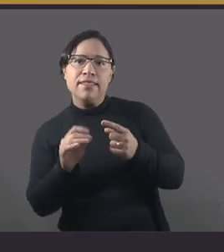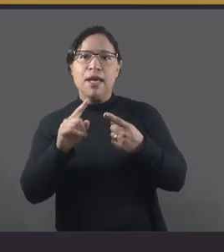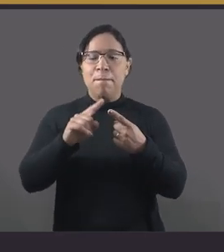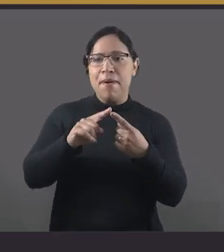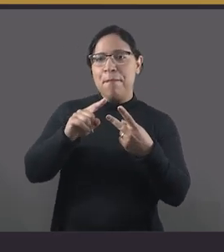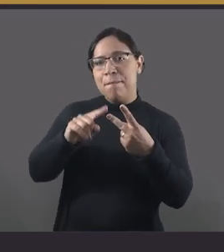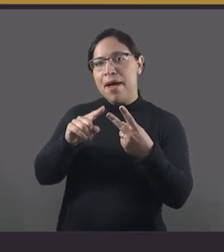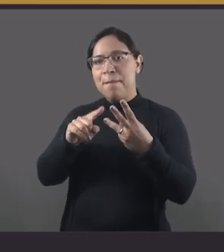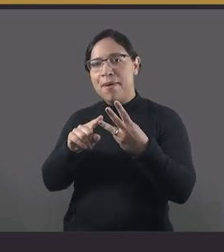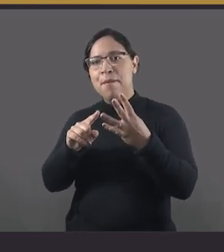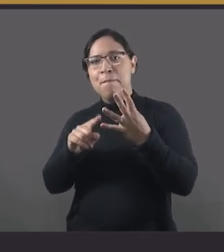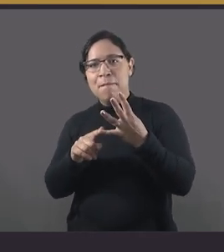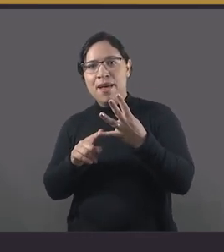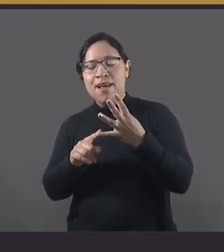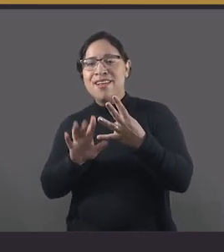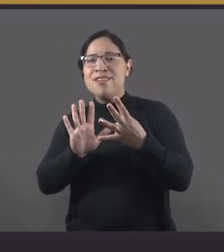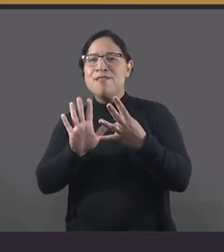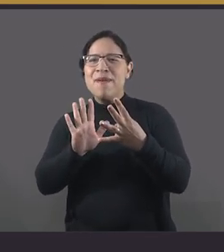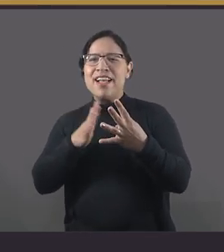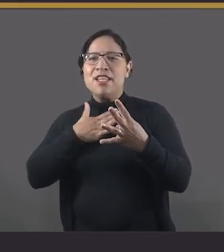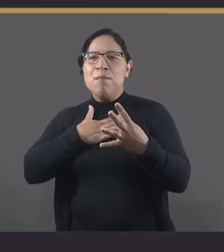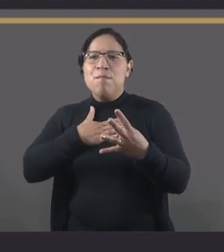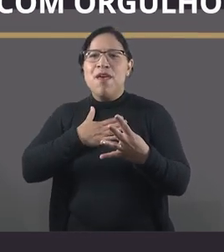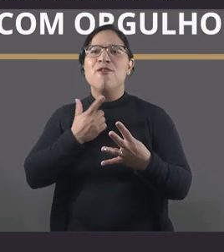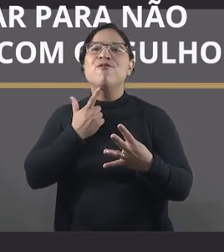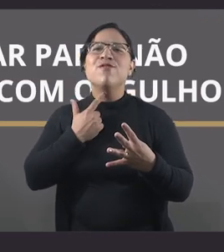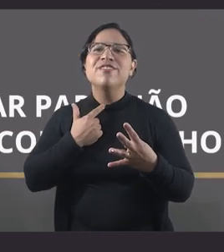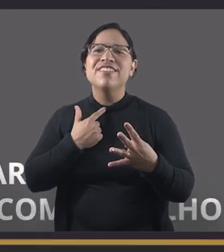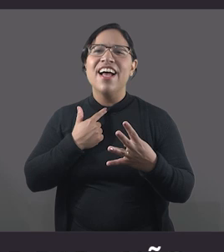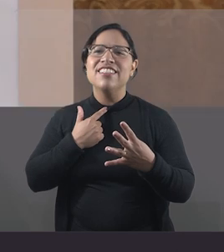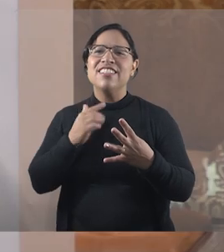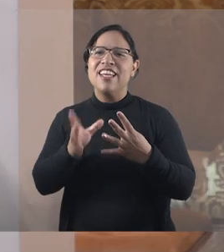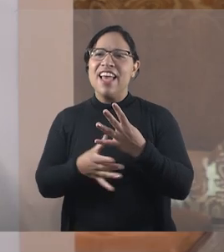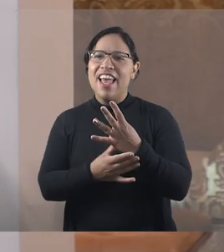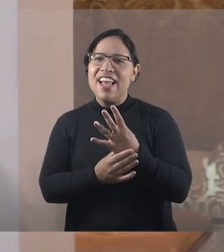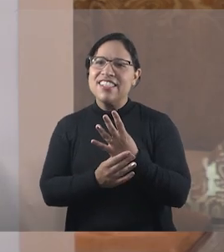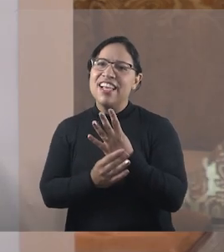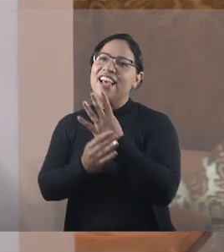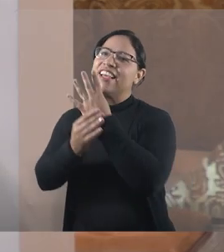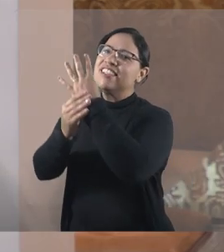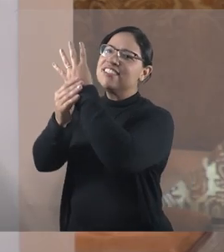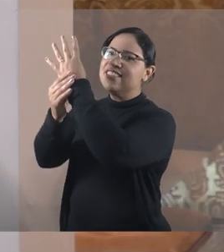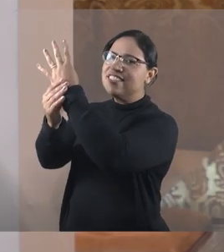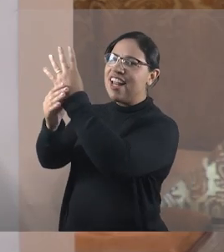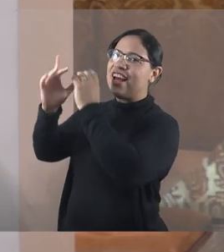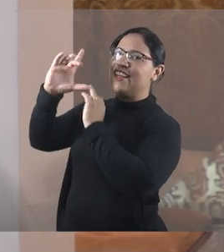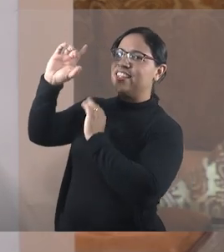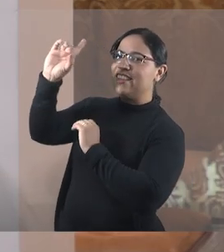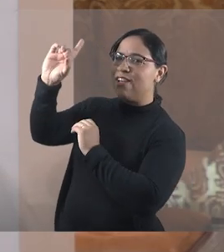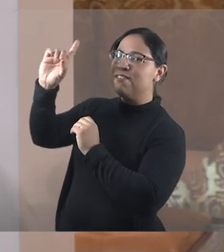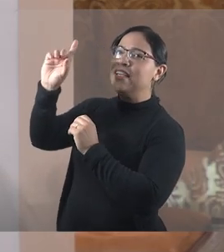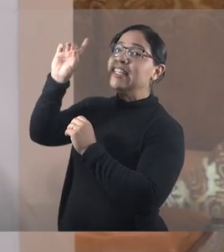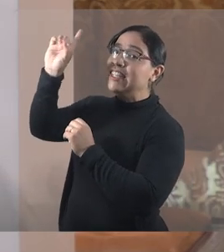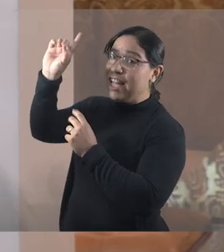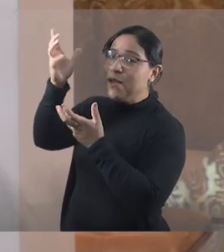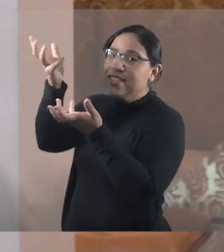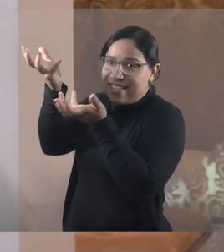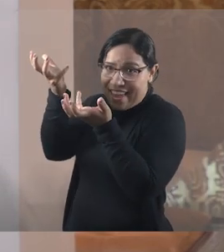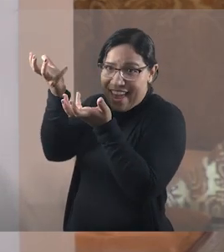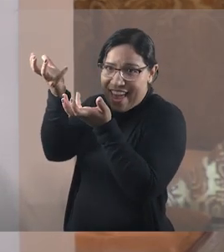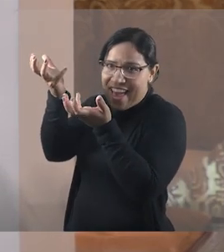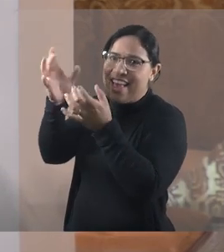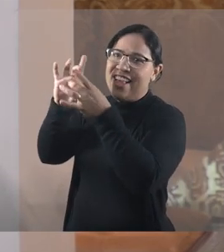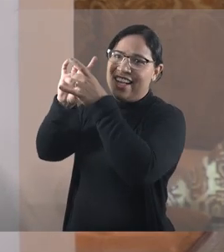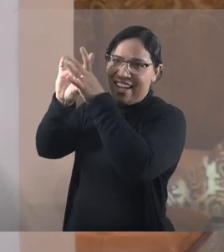nós devemos submeter também as nossas vontades à direção do Senhor, dizendo, se o Senhor quiser, então faremos isto